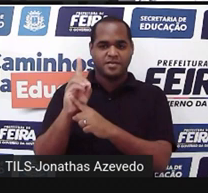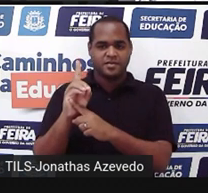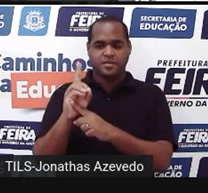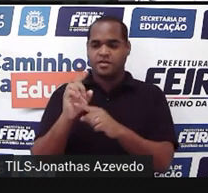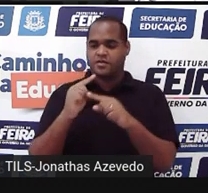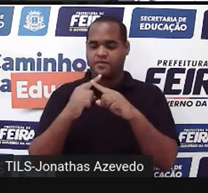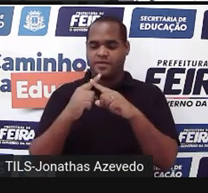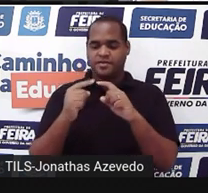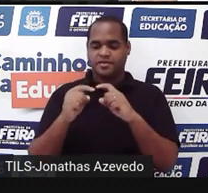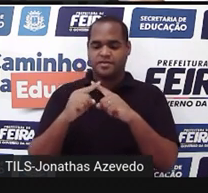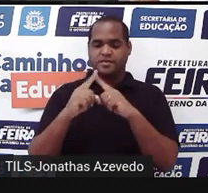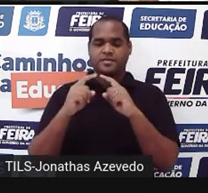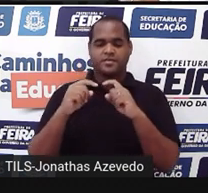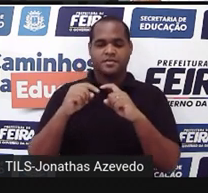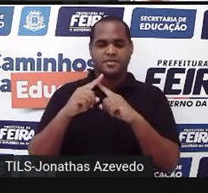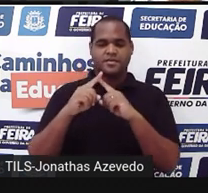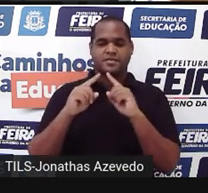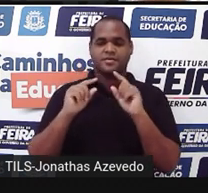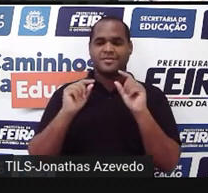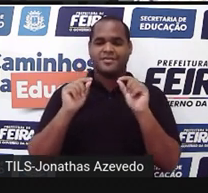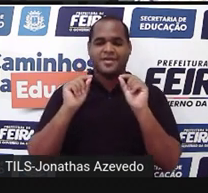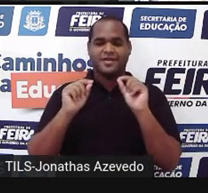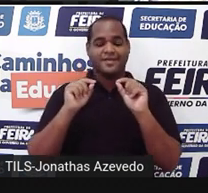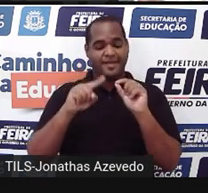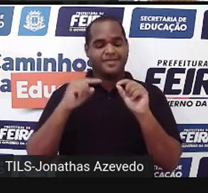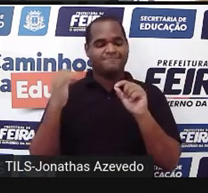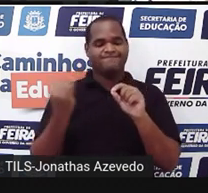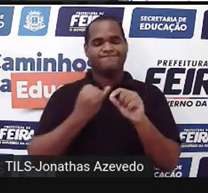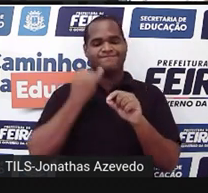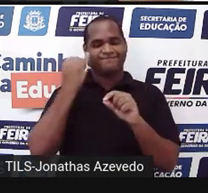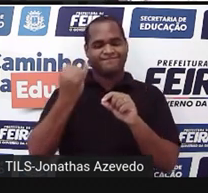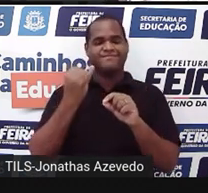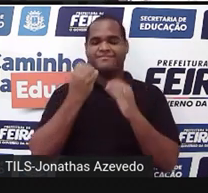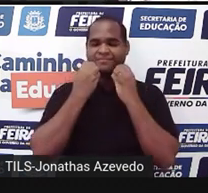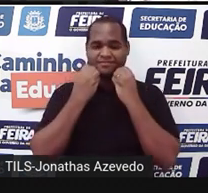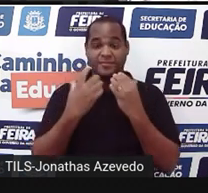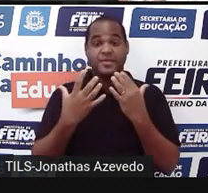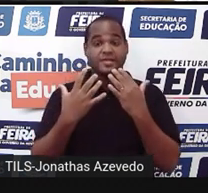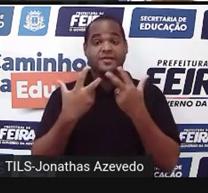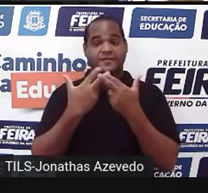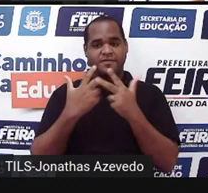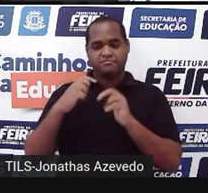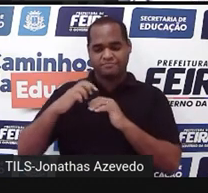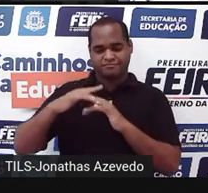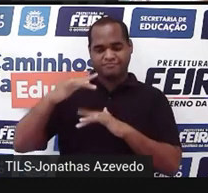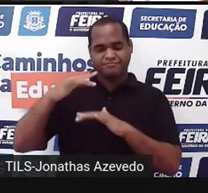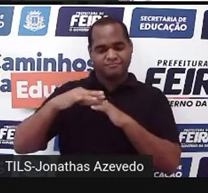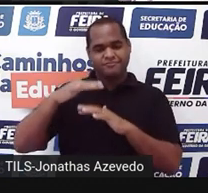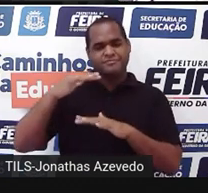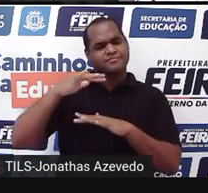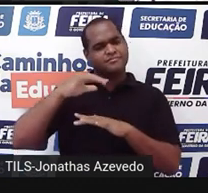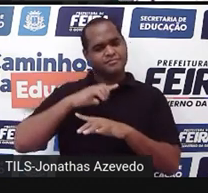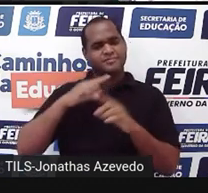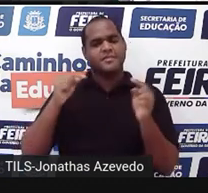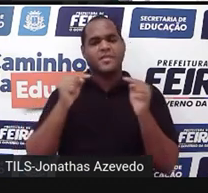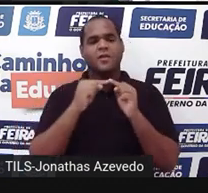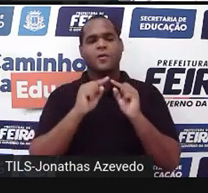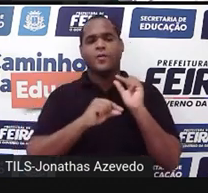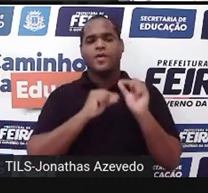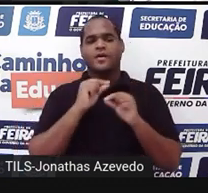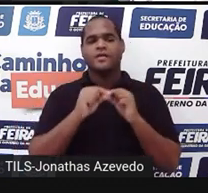asteriscozinho para dizer o quanto isso é importante. Porque a medida de volume só serve para